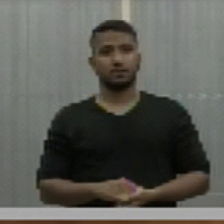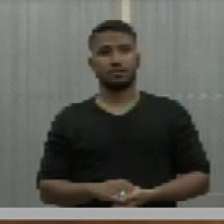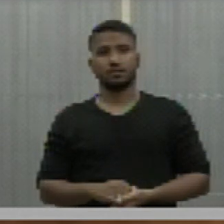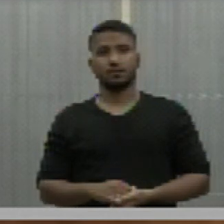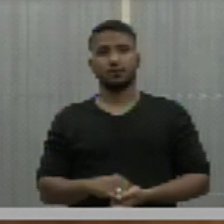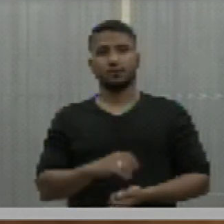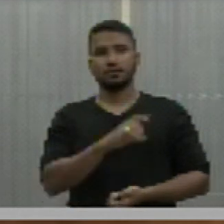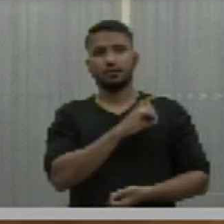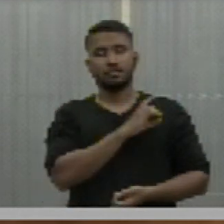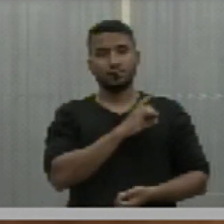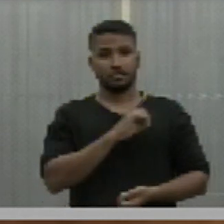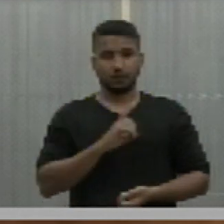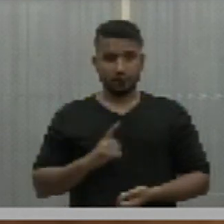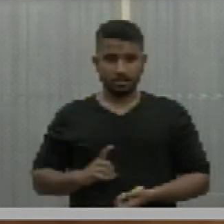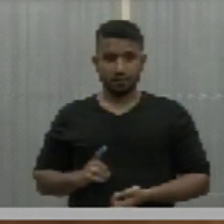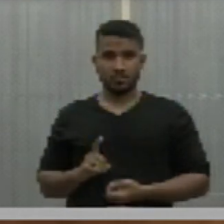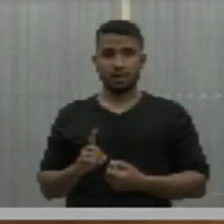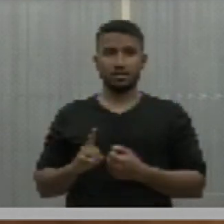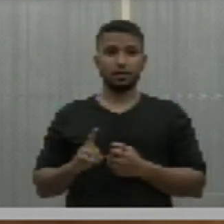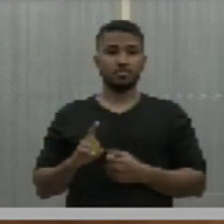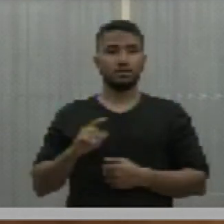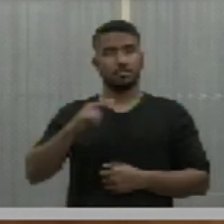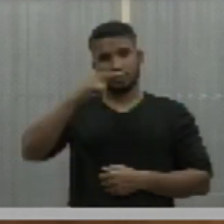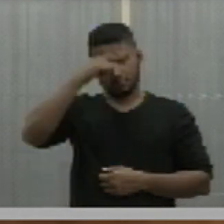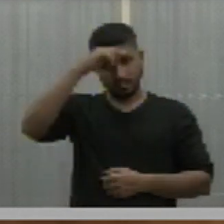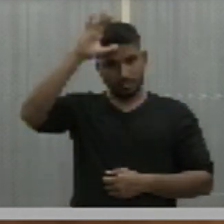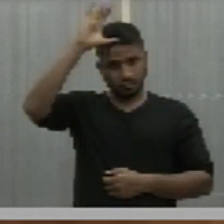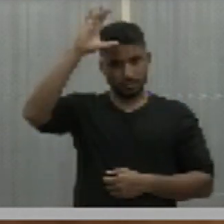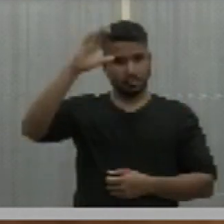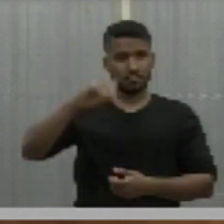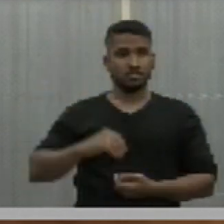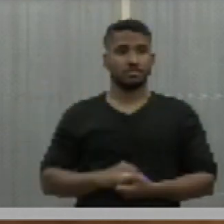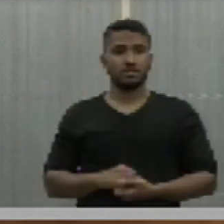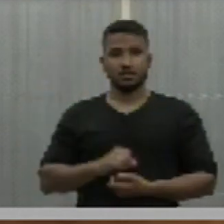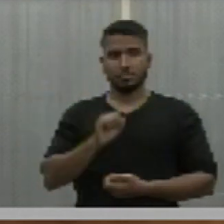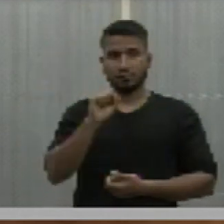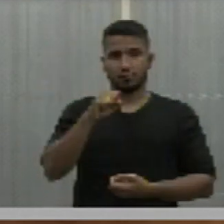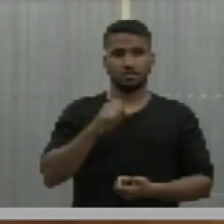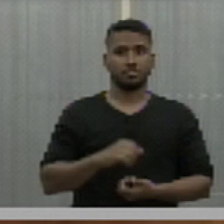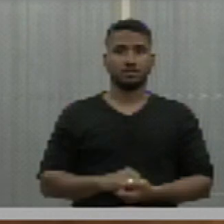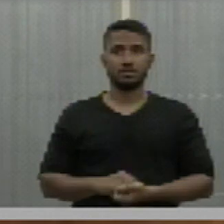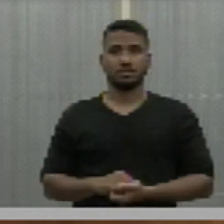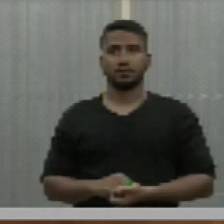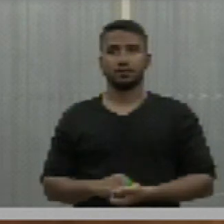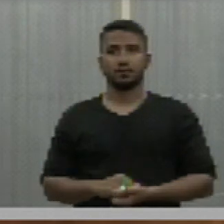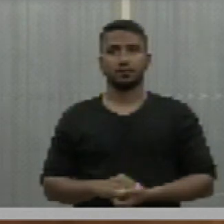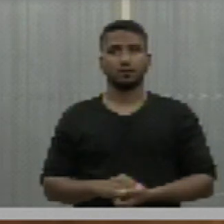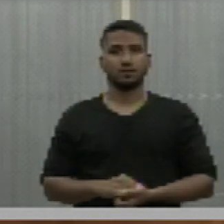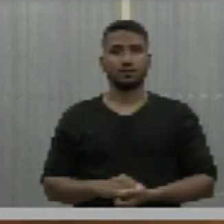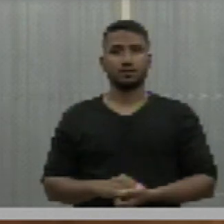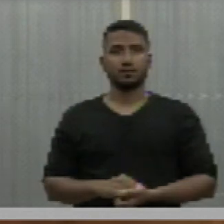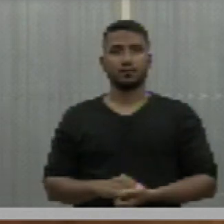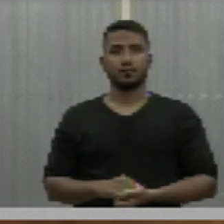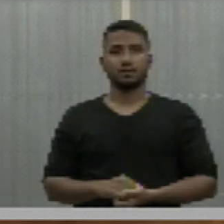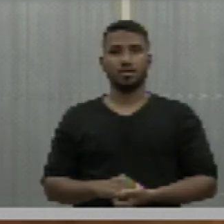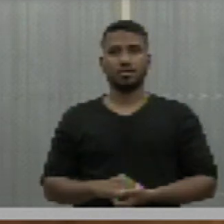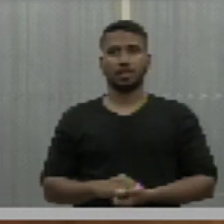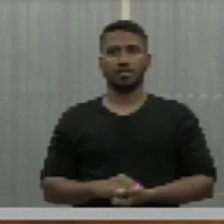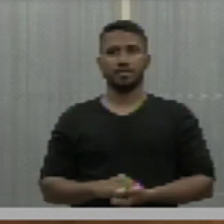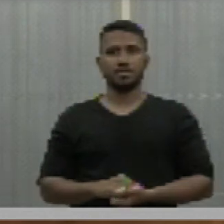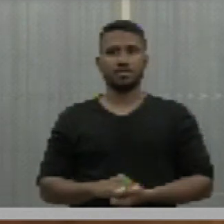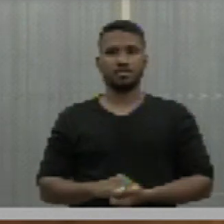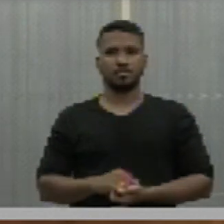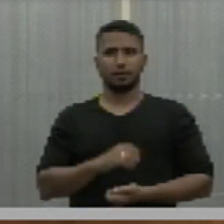Deputado doutor Gil Carlos, como vota? Sim. Deputado Gracinha